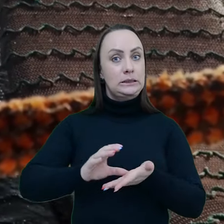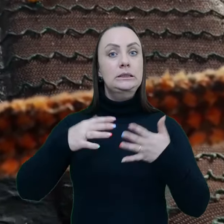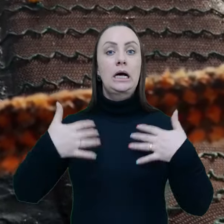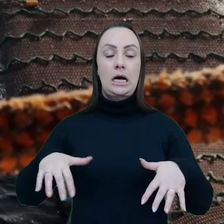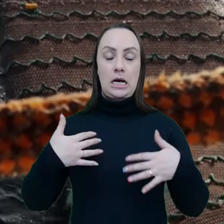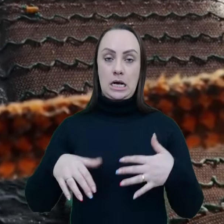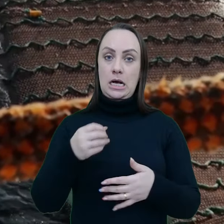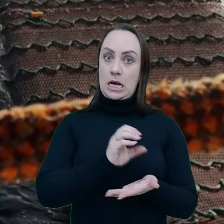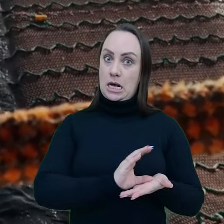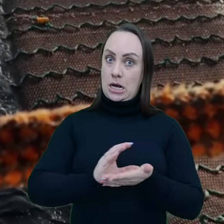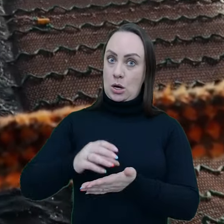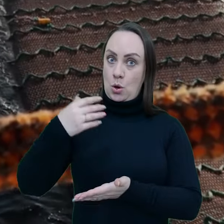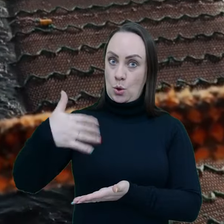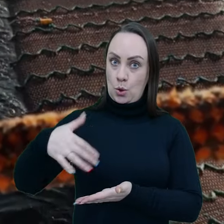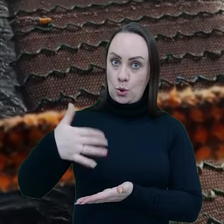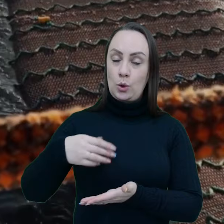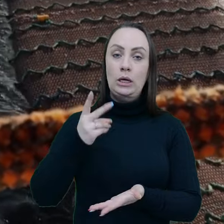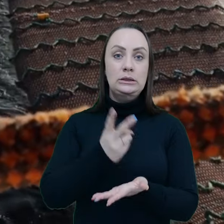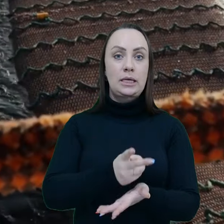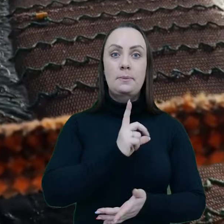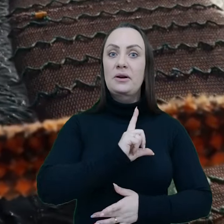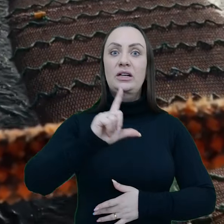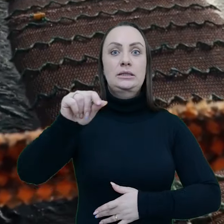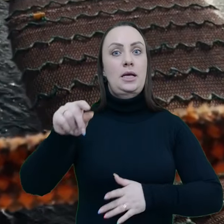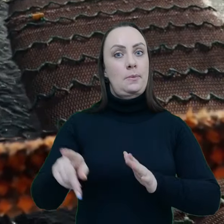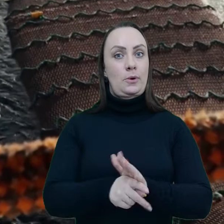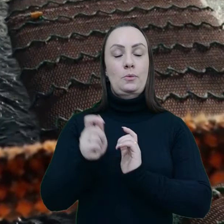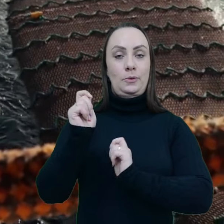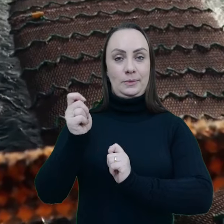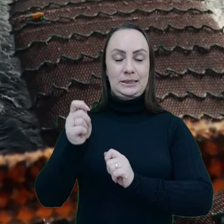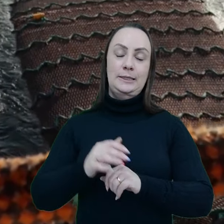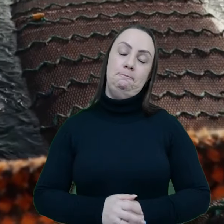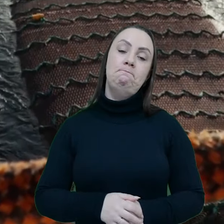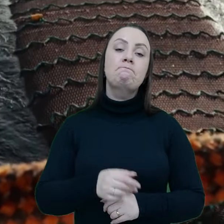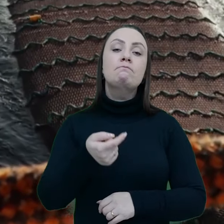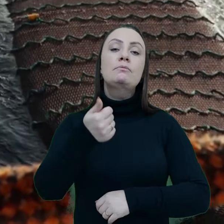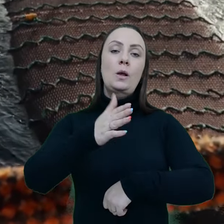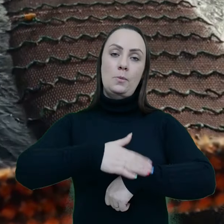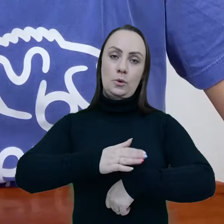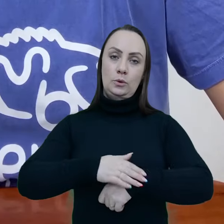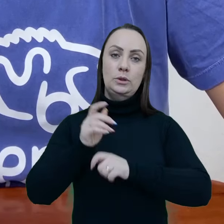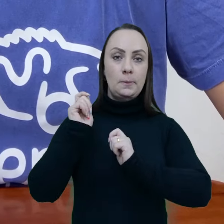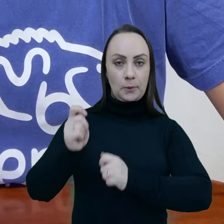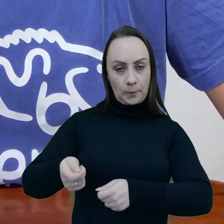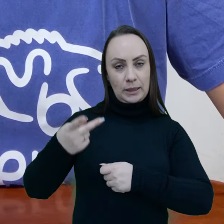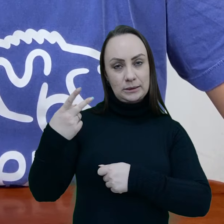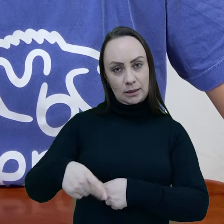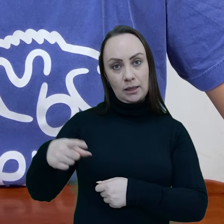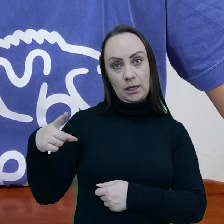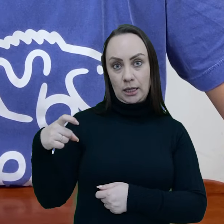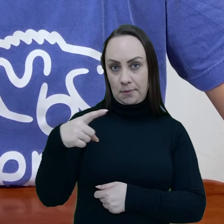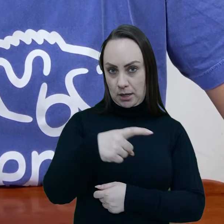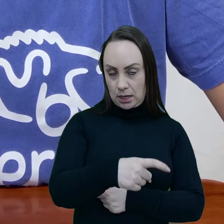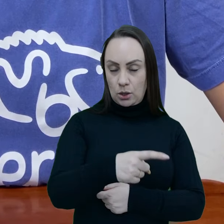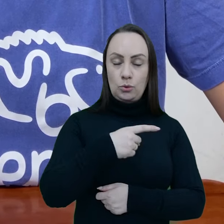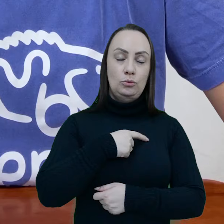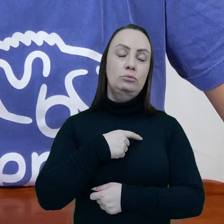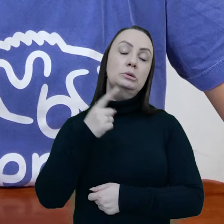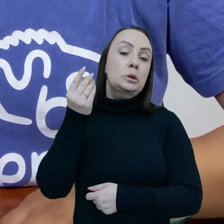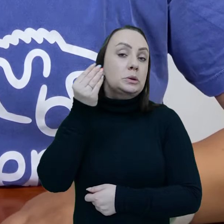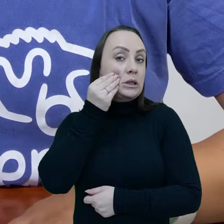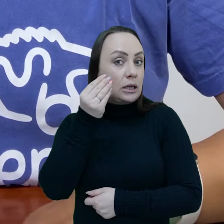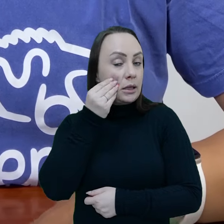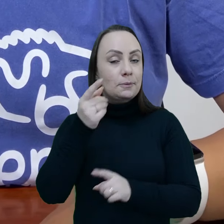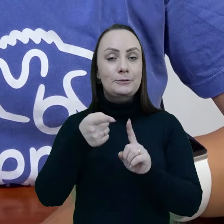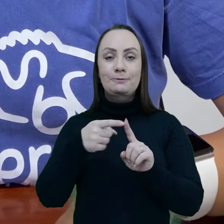a gente pensa em uma pesca que tem um investimento extremamente alto em cada uma de suas saídas de pesca. Especificamente no caso da pesca de camarão aqui do